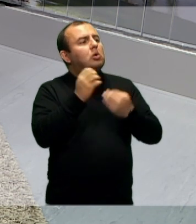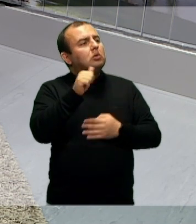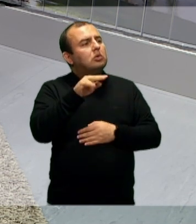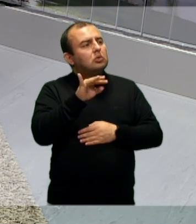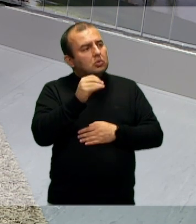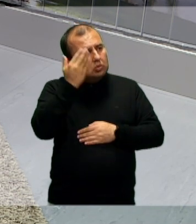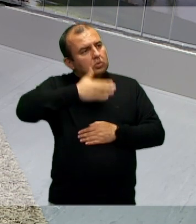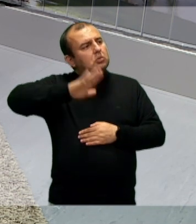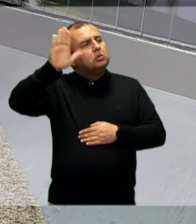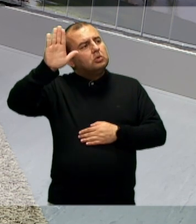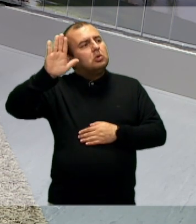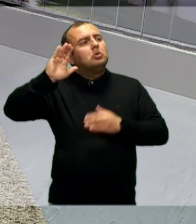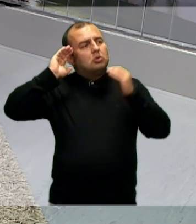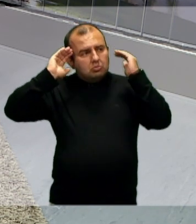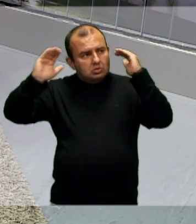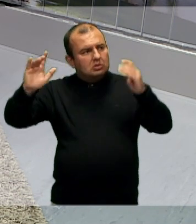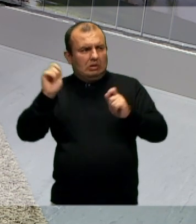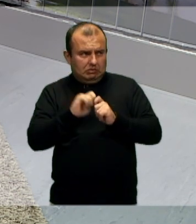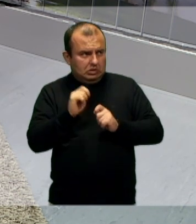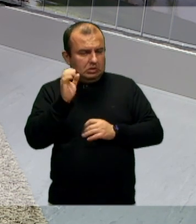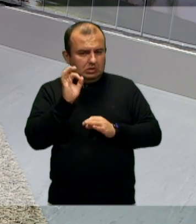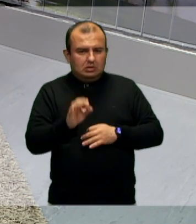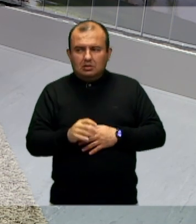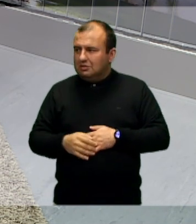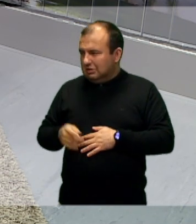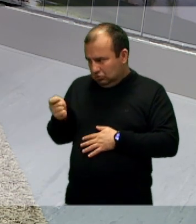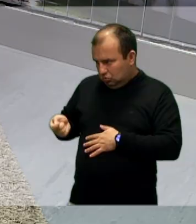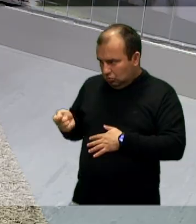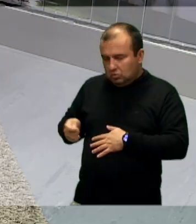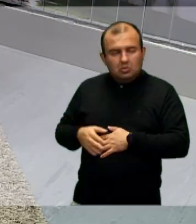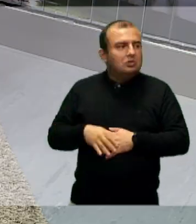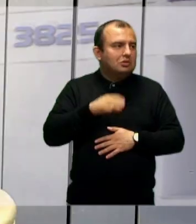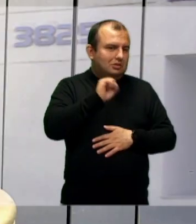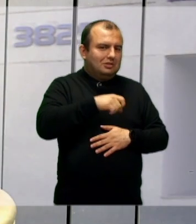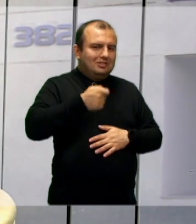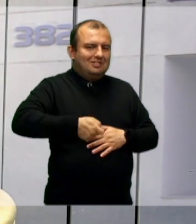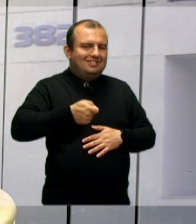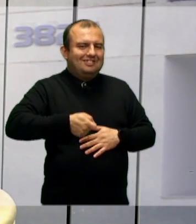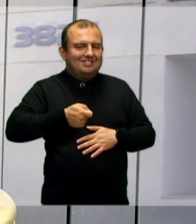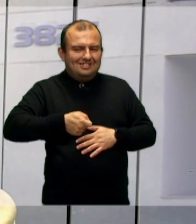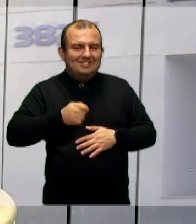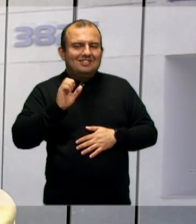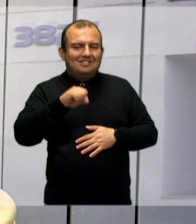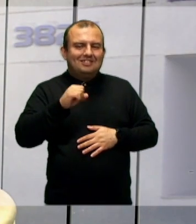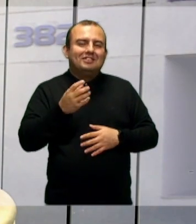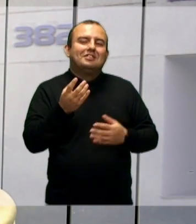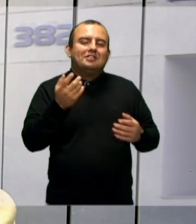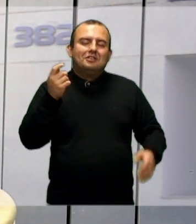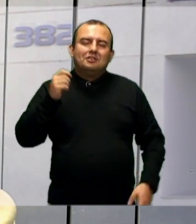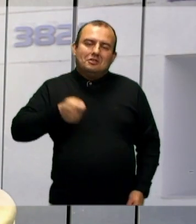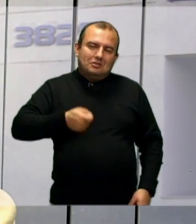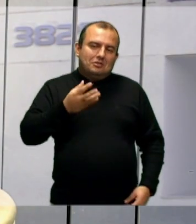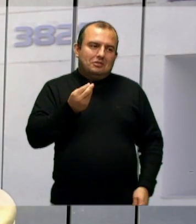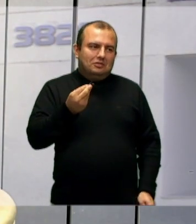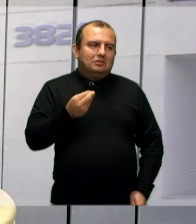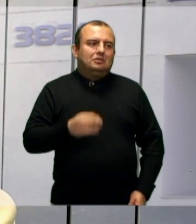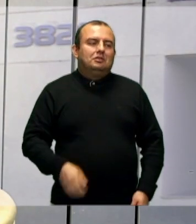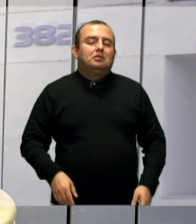promete isso lá, tu está fazendo? Tu está conseguindo fazer? Eles cobram? Eu cobro, eu estou fazendo, eu